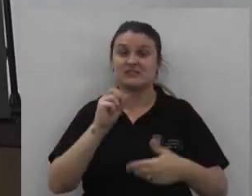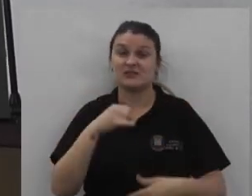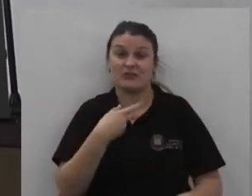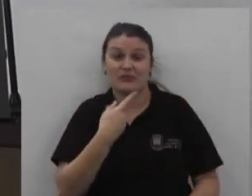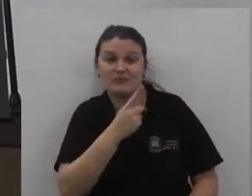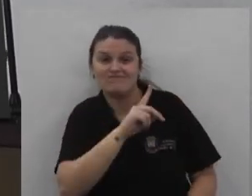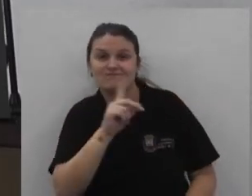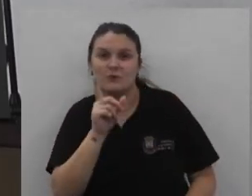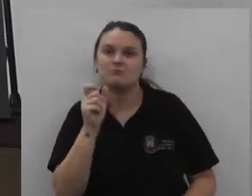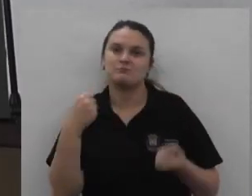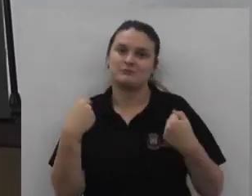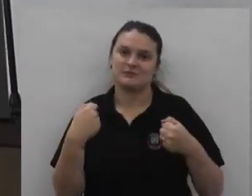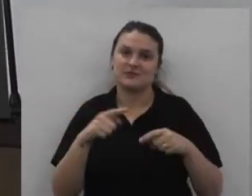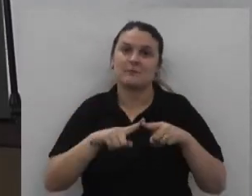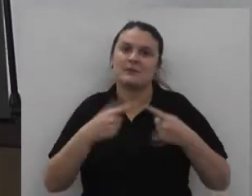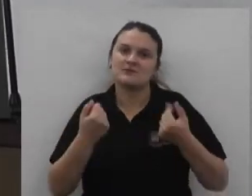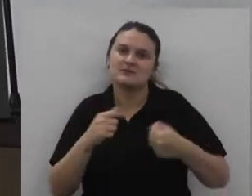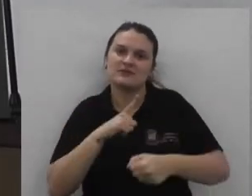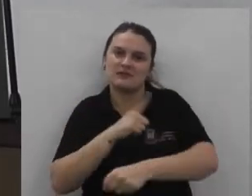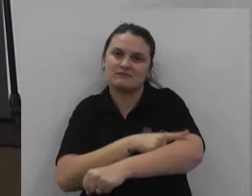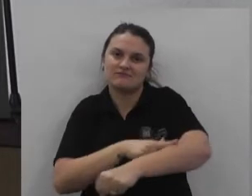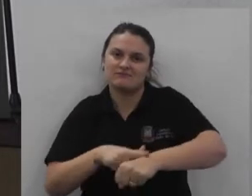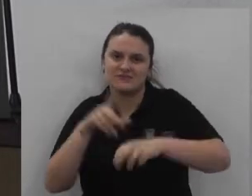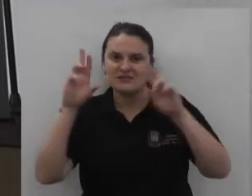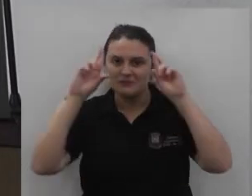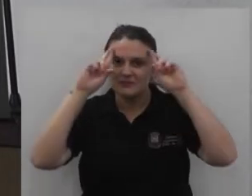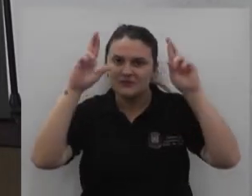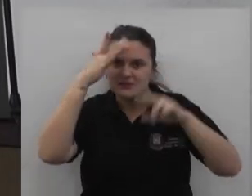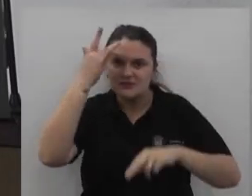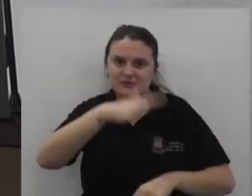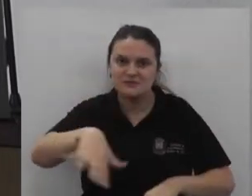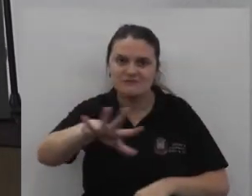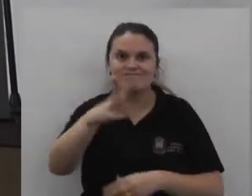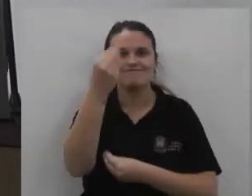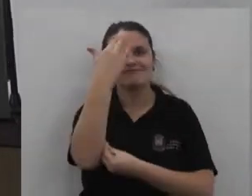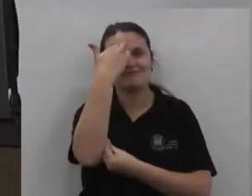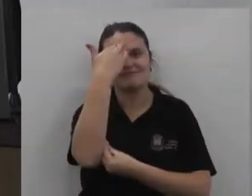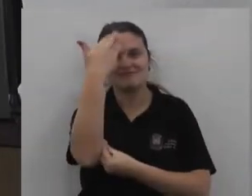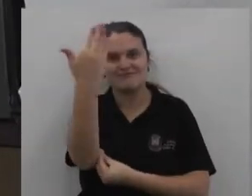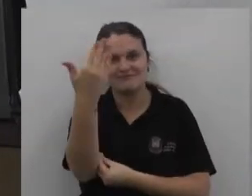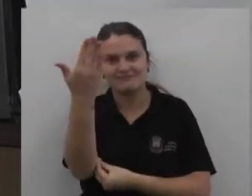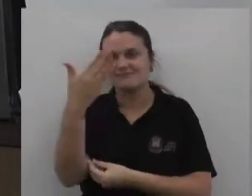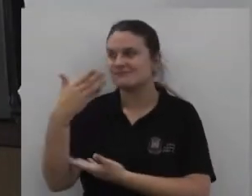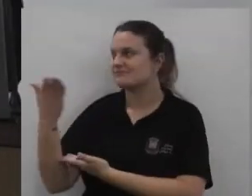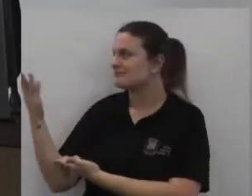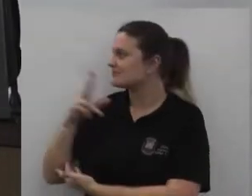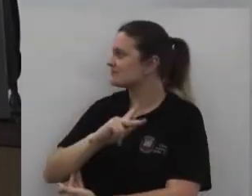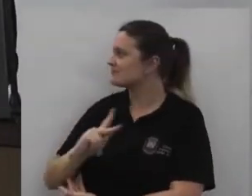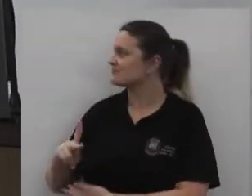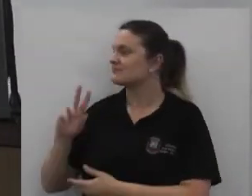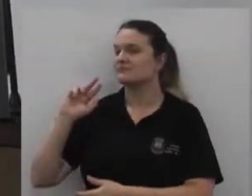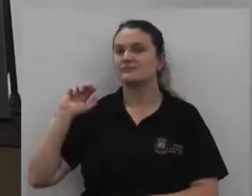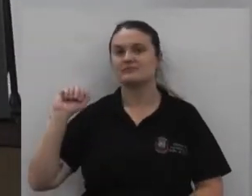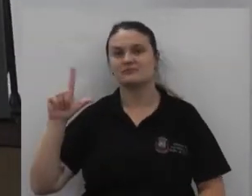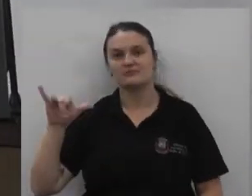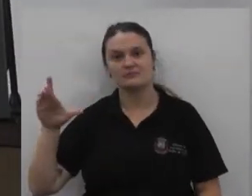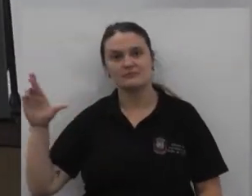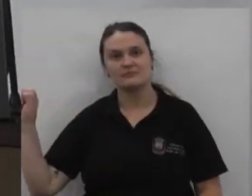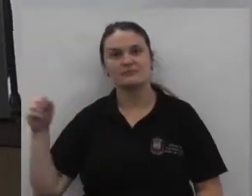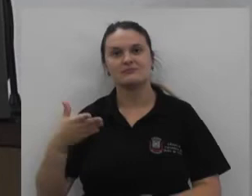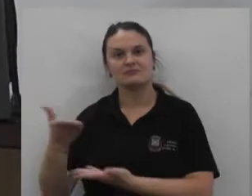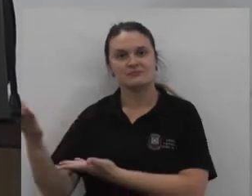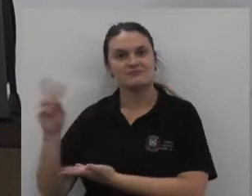Dizer não A gente fala não Mas com educação E com respeito Às pessoas Muito obrigado Presidente Almires Todos os vereadores